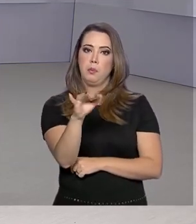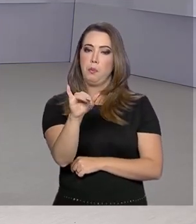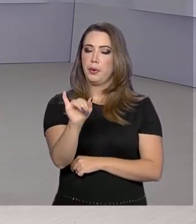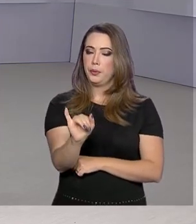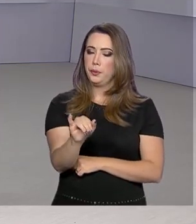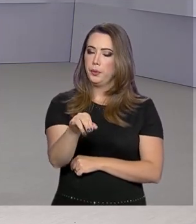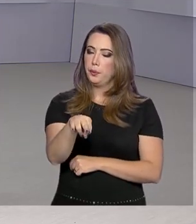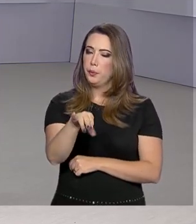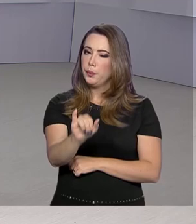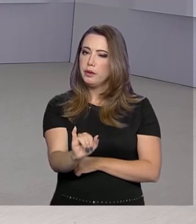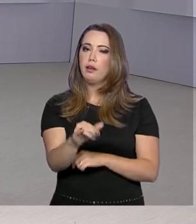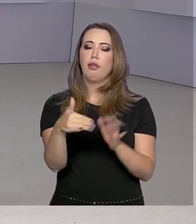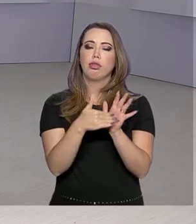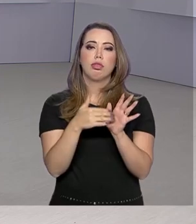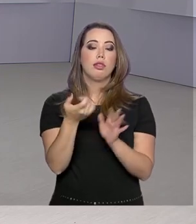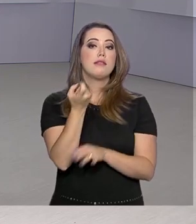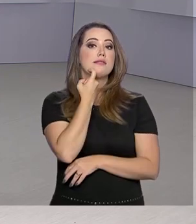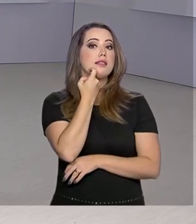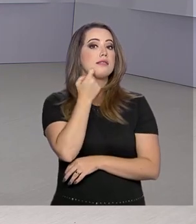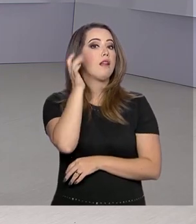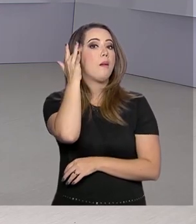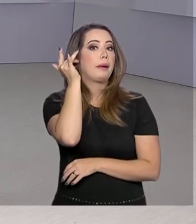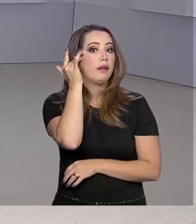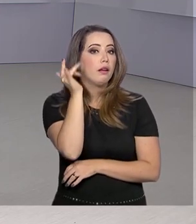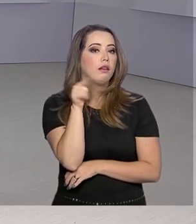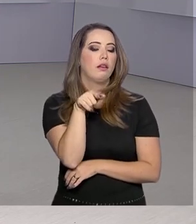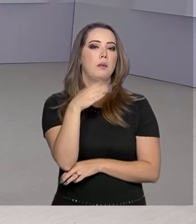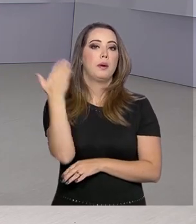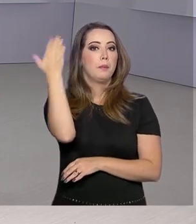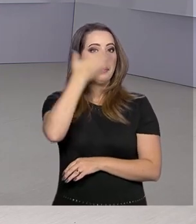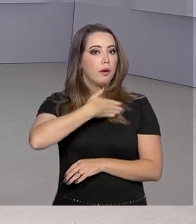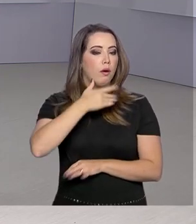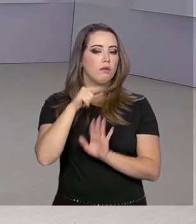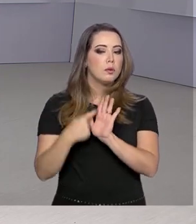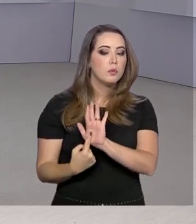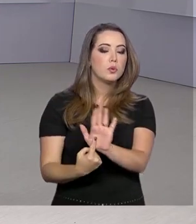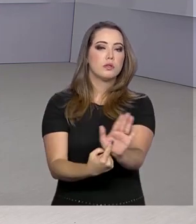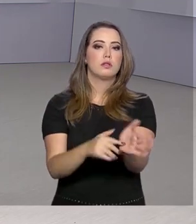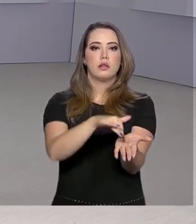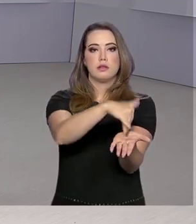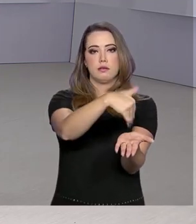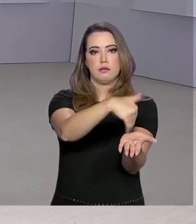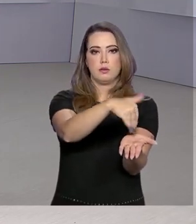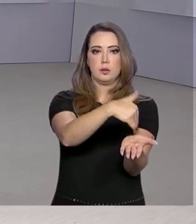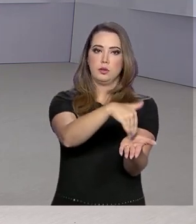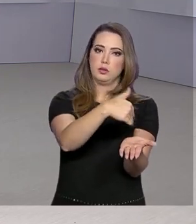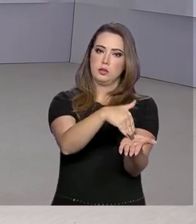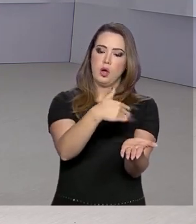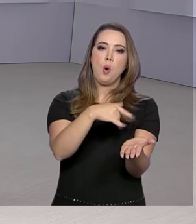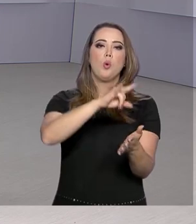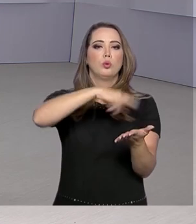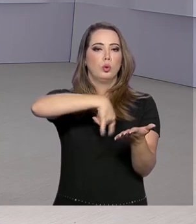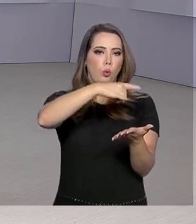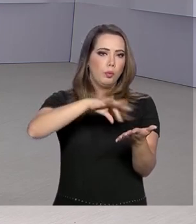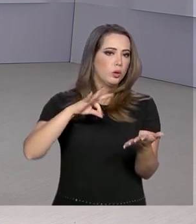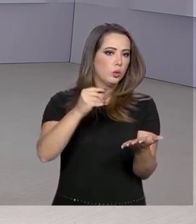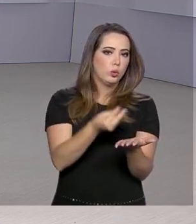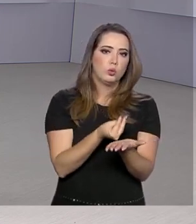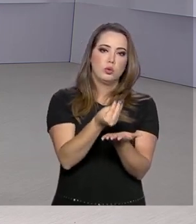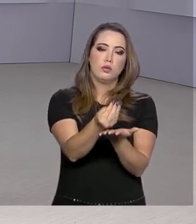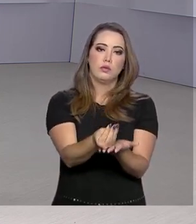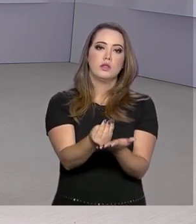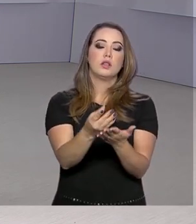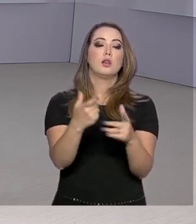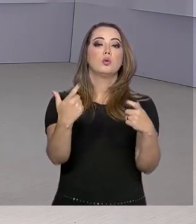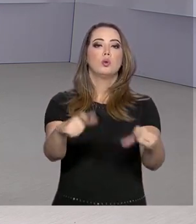têm até amanhã, sexta-feira, para comprovar as informações fornecidas no ato da inscrição. A documentação deve ser entregue nas